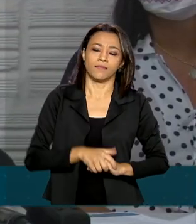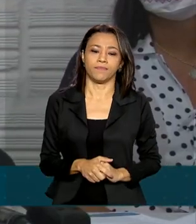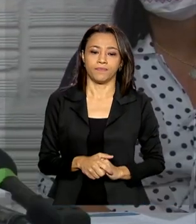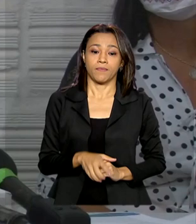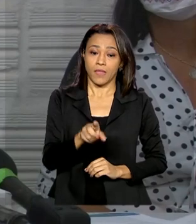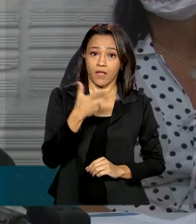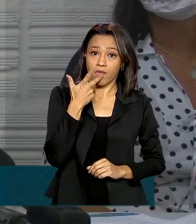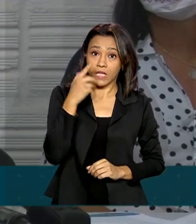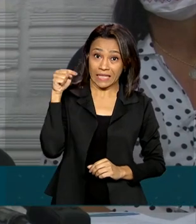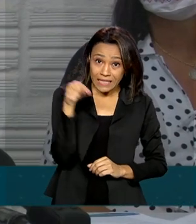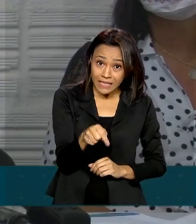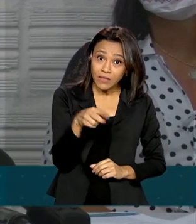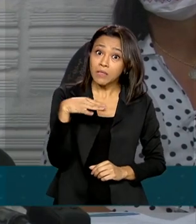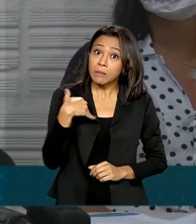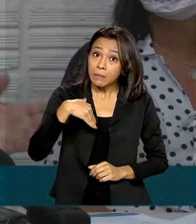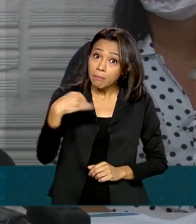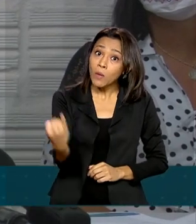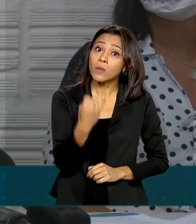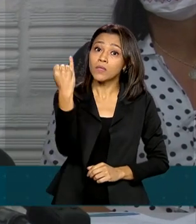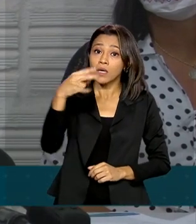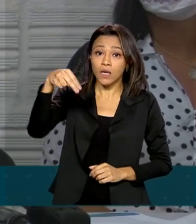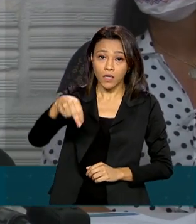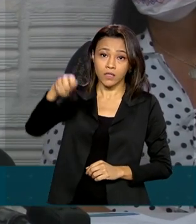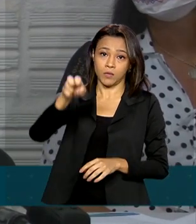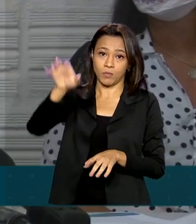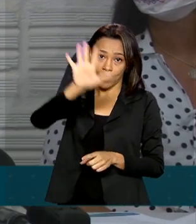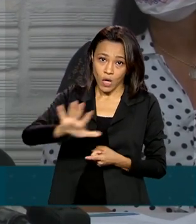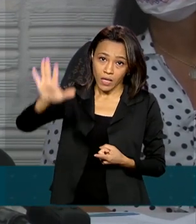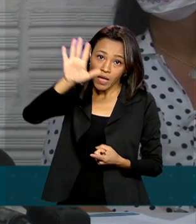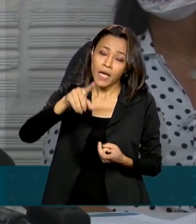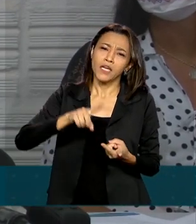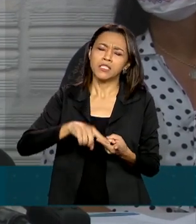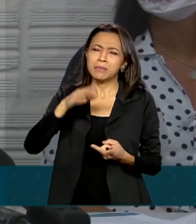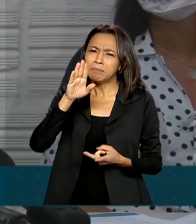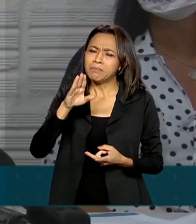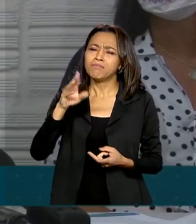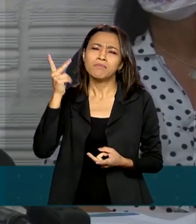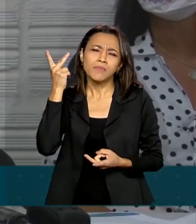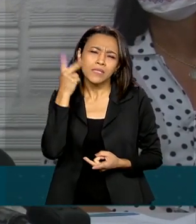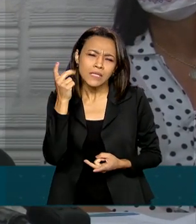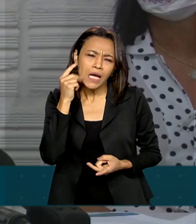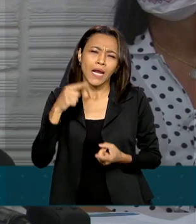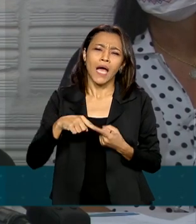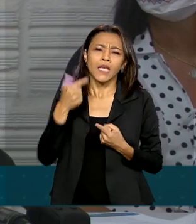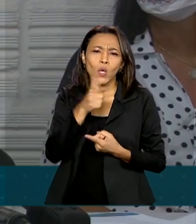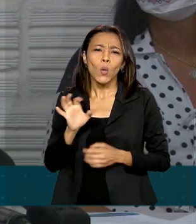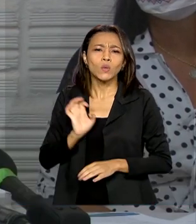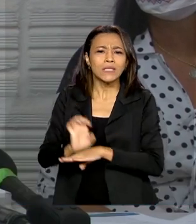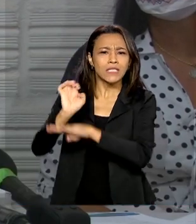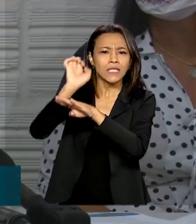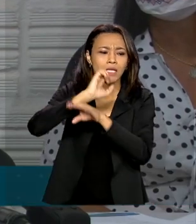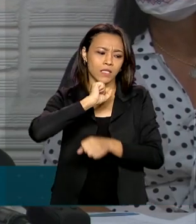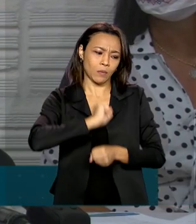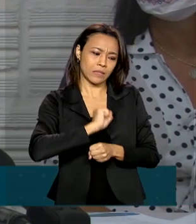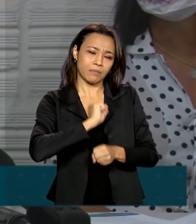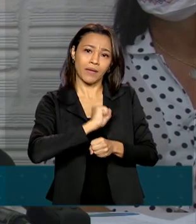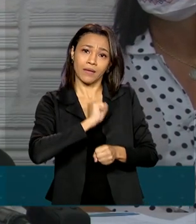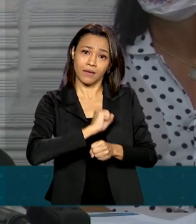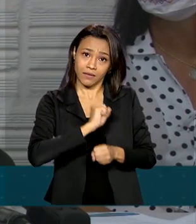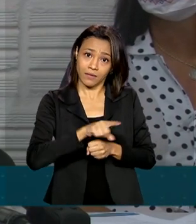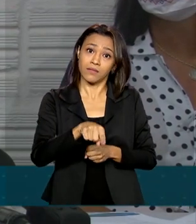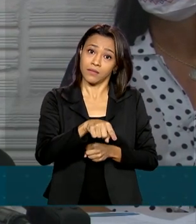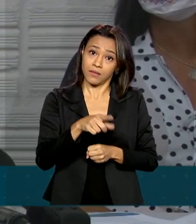importante para o Nordeste como um todo, para Jati, para o Ceará em particular, para os demais estados que estão aguardando a continuidade da